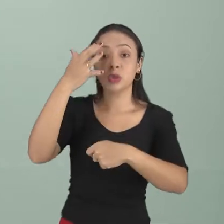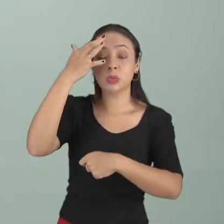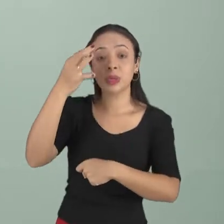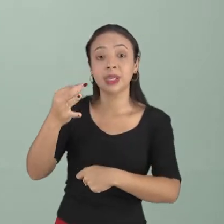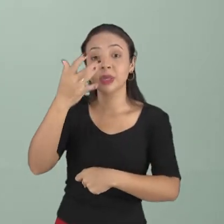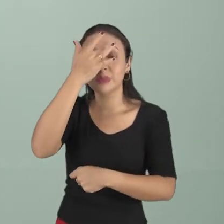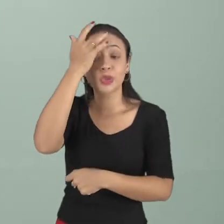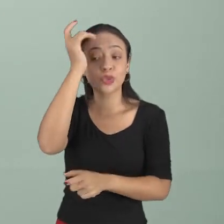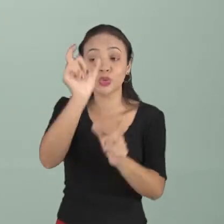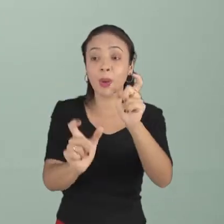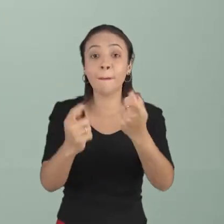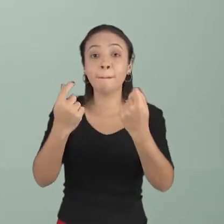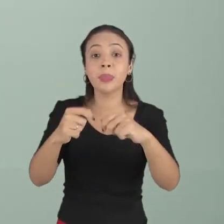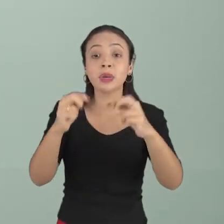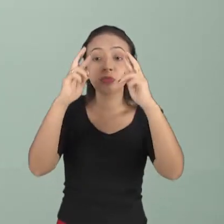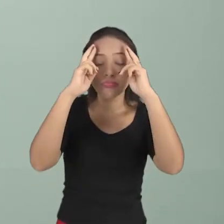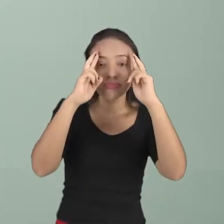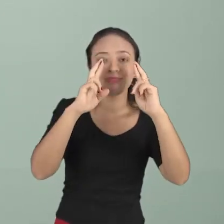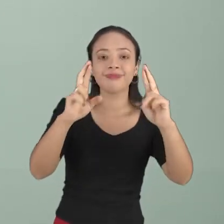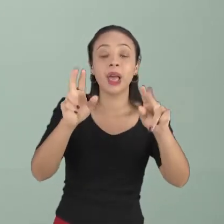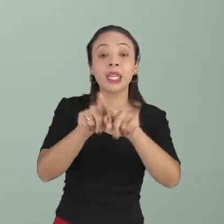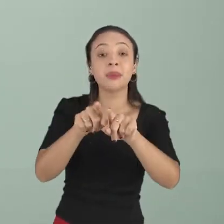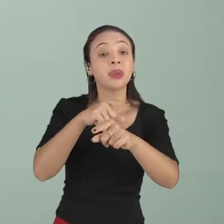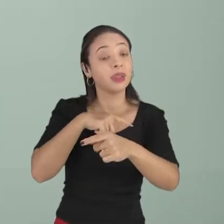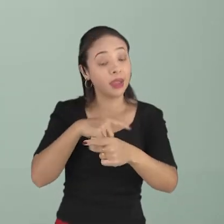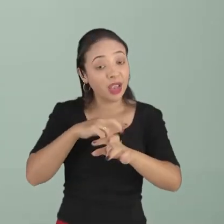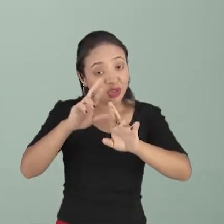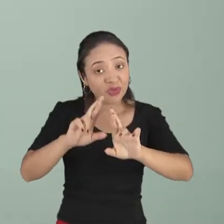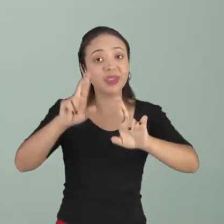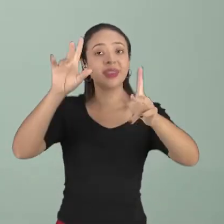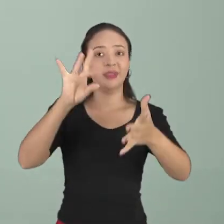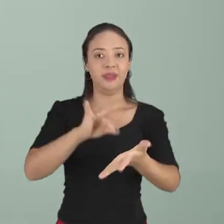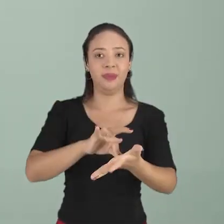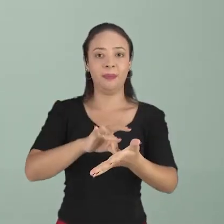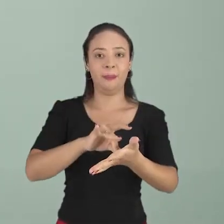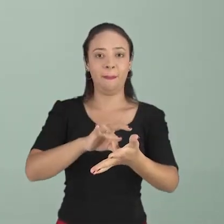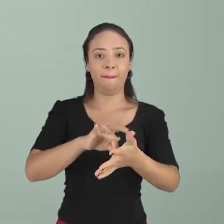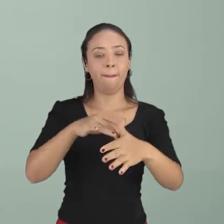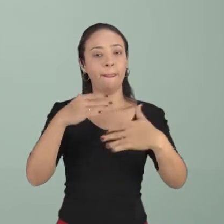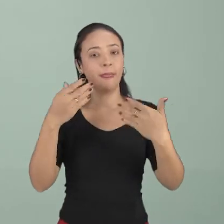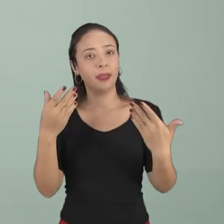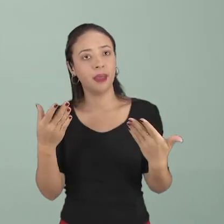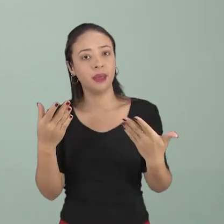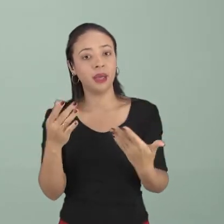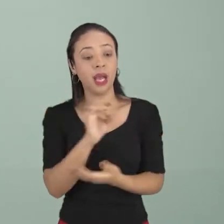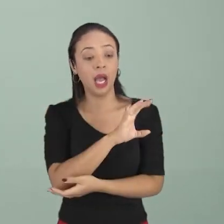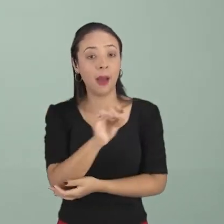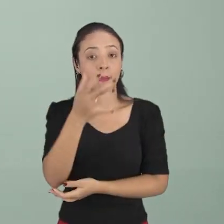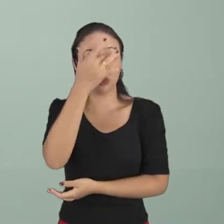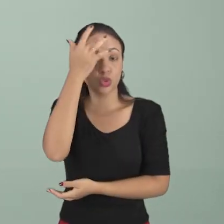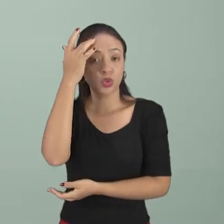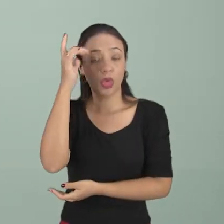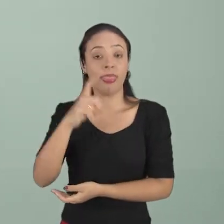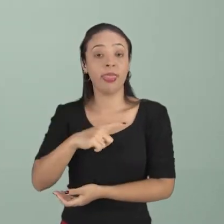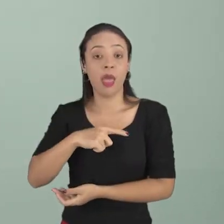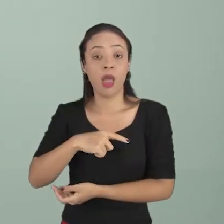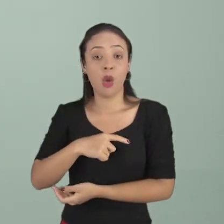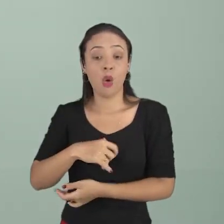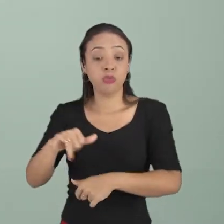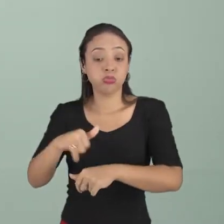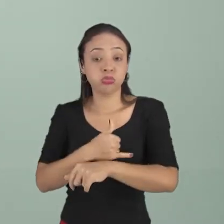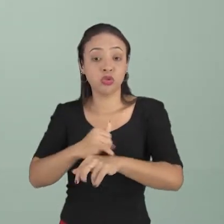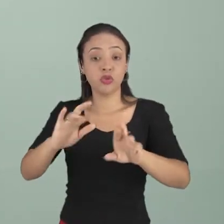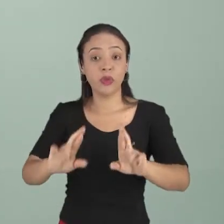a gente precisa entender que há diferenças. E cada pessoa responde pela sua maneira de entender e crer. Então, se você